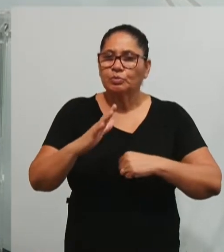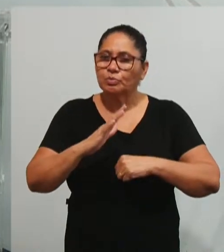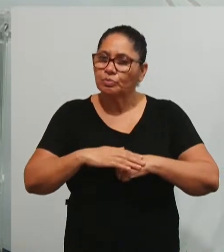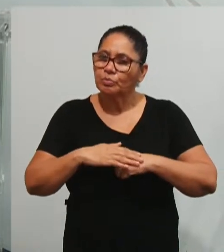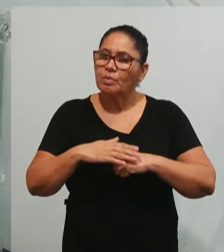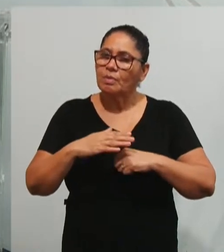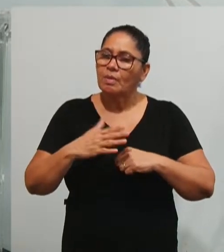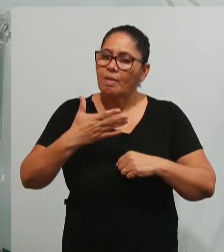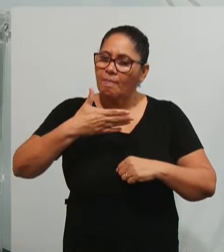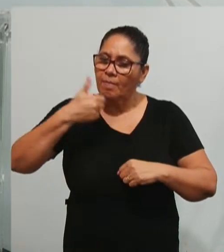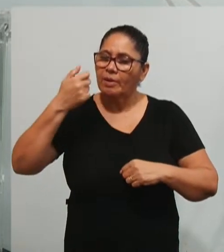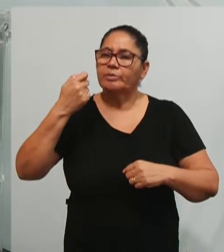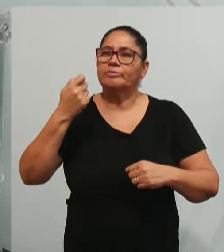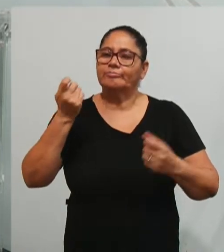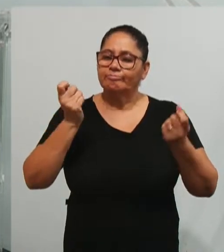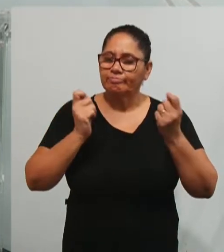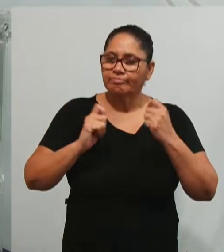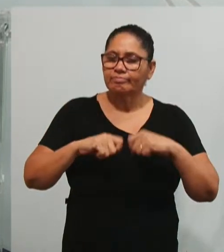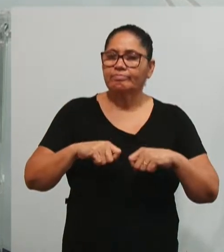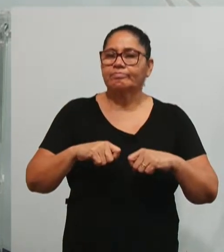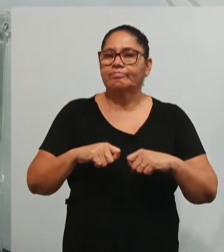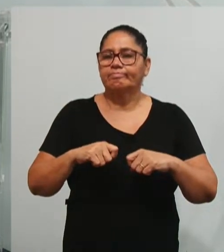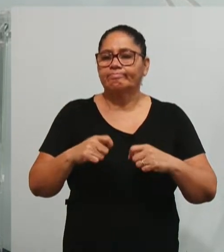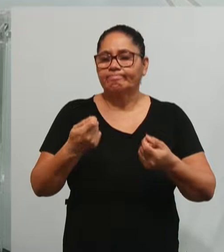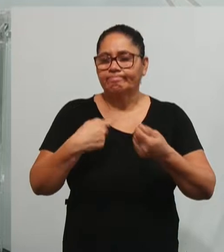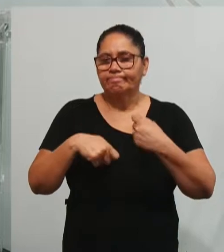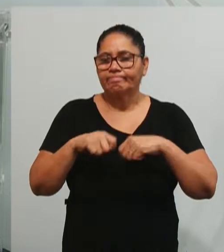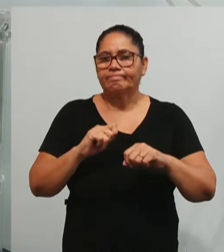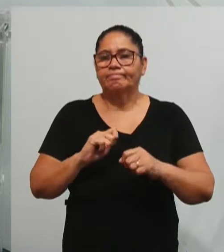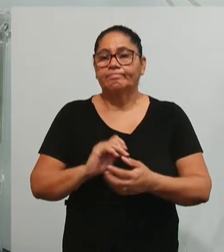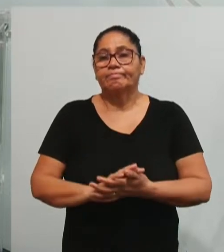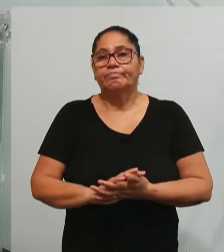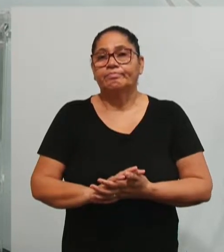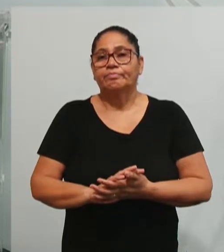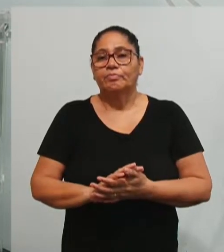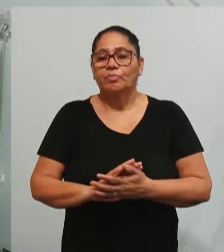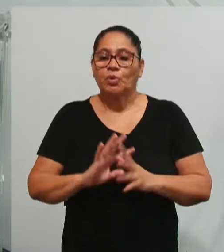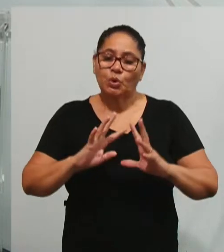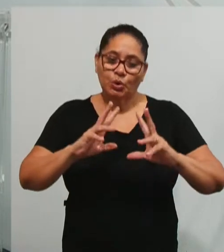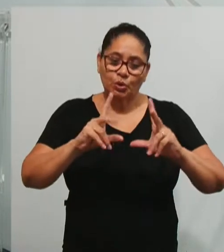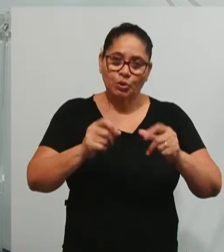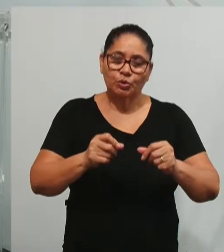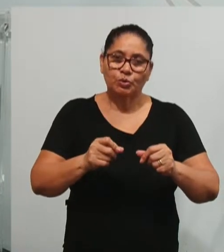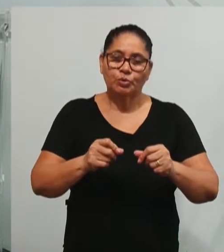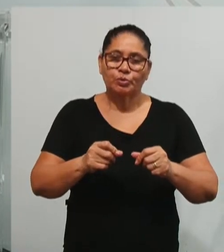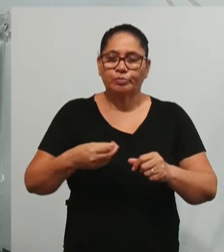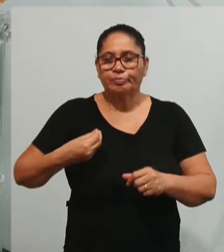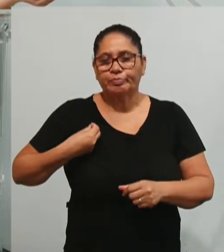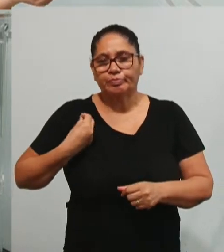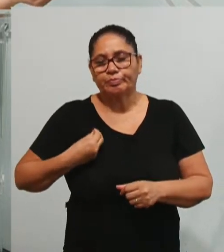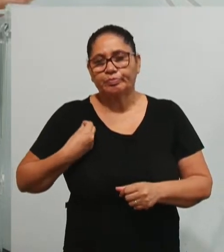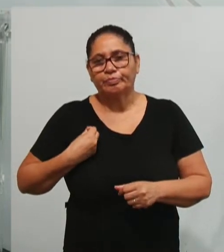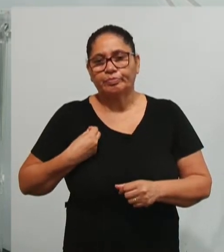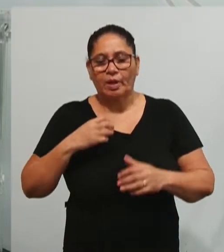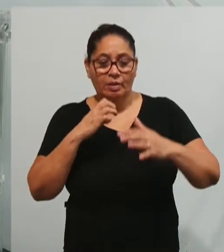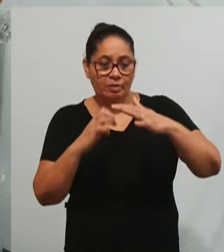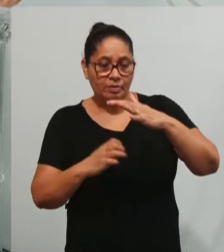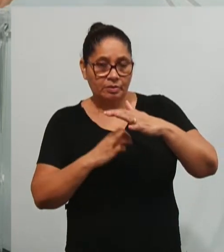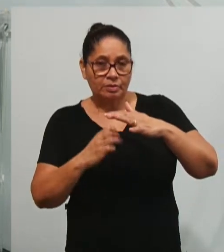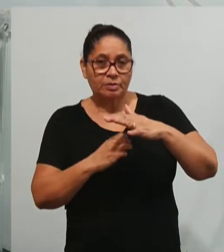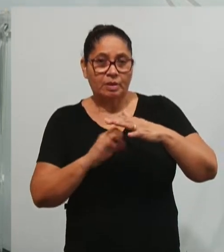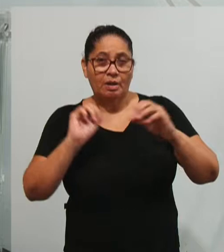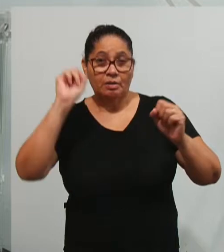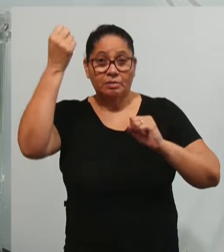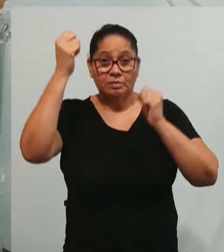necessários para o ato de administrar. Em todos os aspectos da nossa vida, na empresa, numa